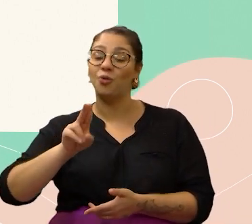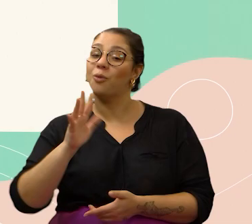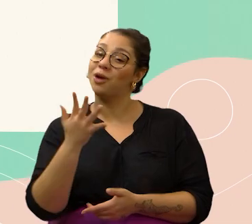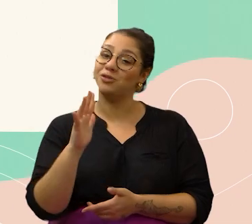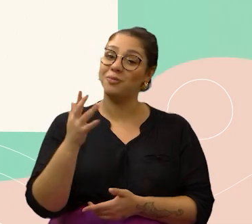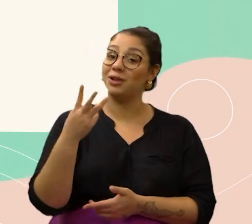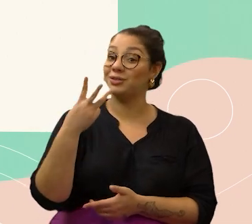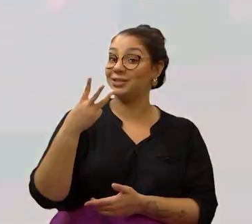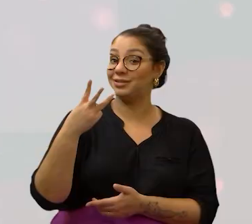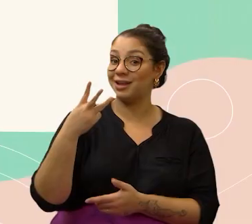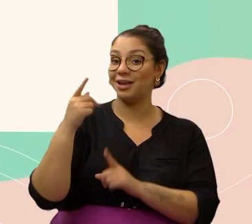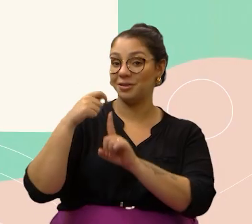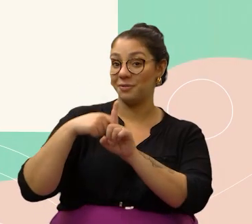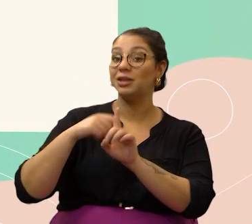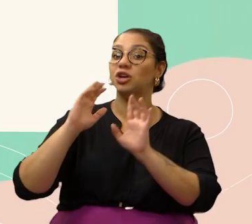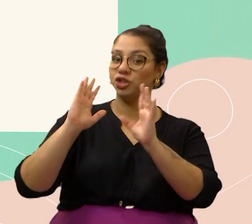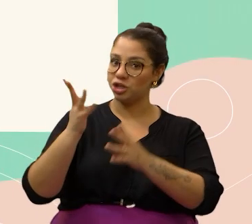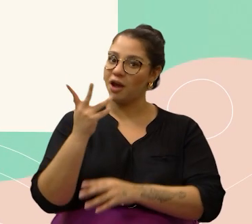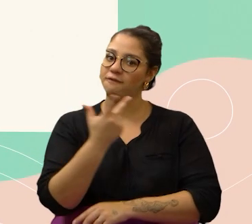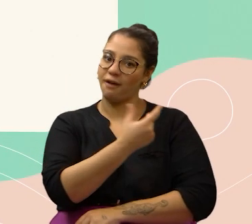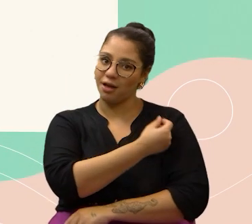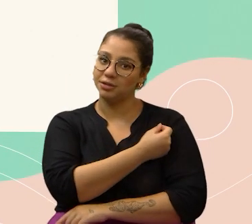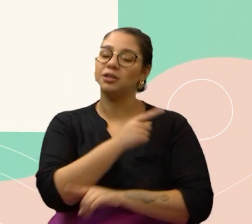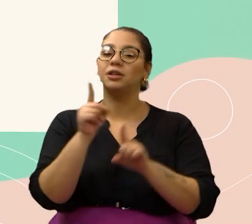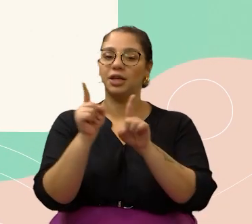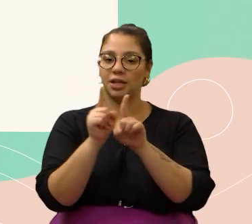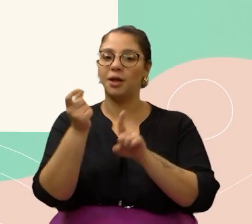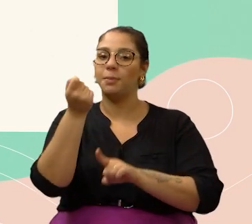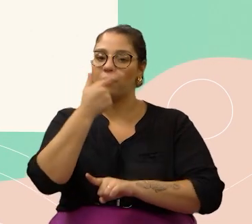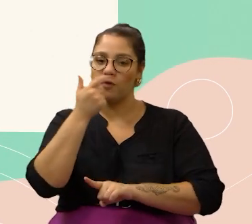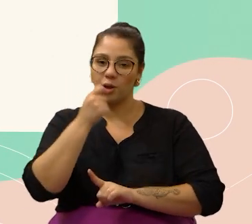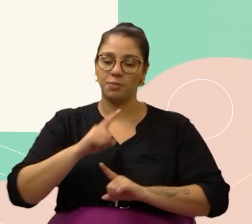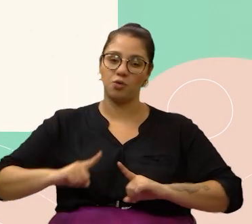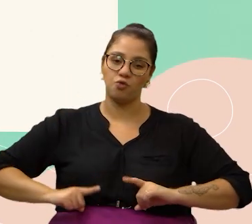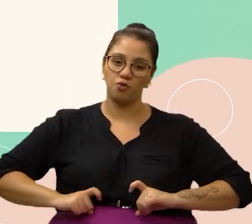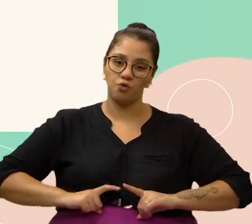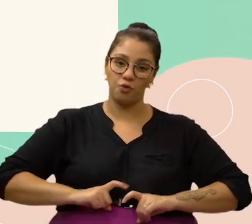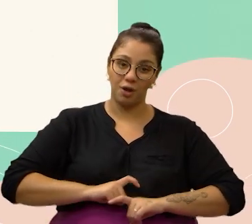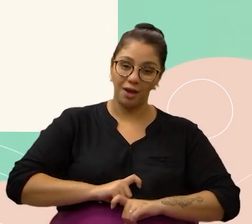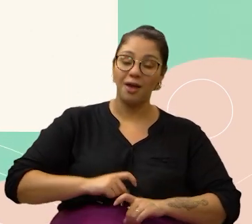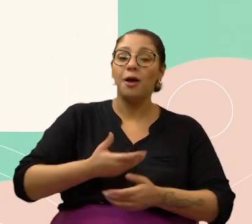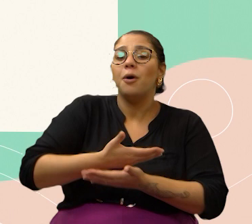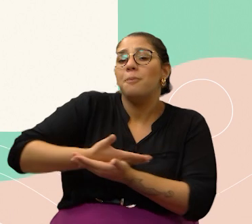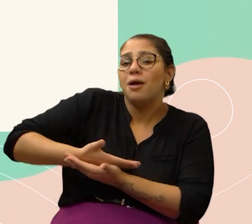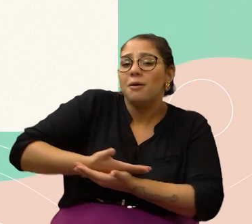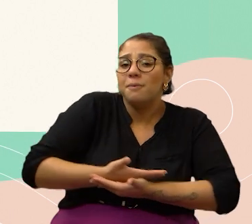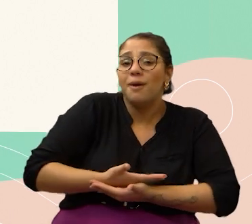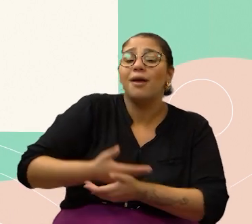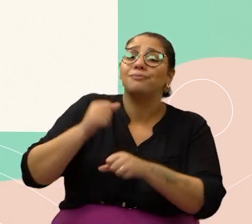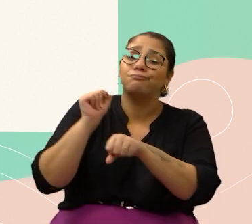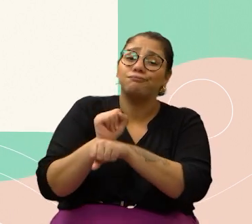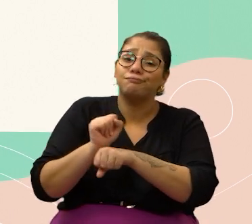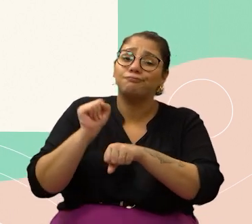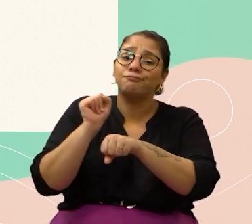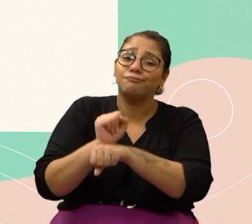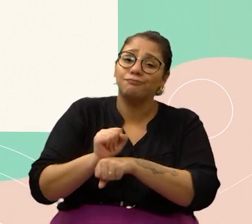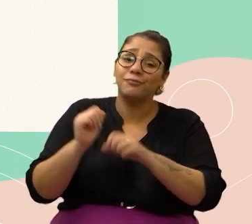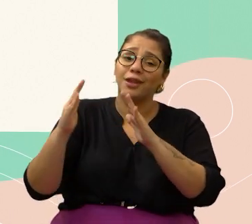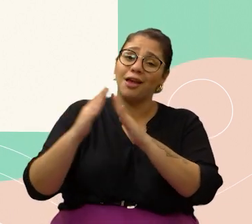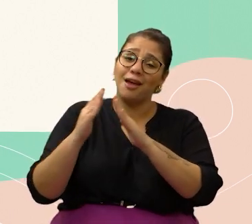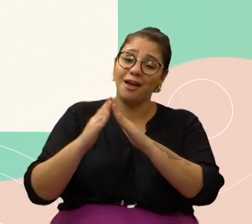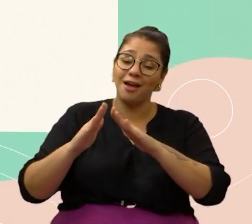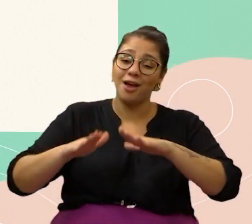responsável. E olha esses filhotinhos. Cadu e Bidu estão com aproximadamente três meses.